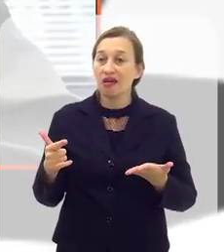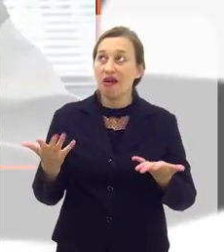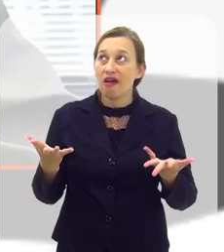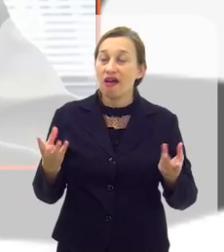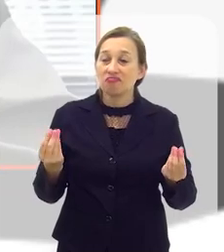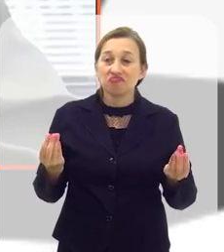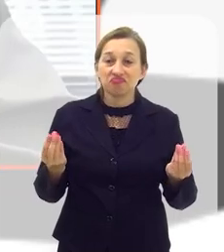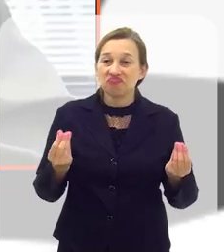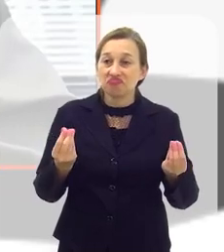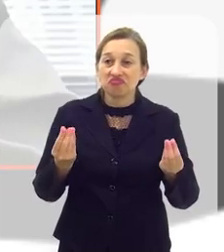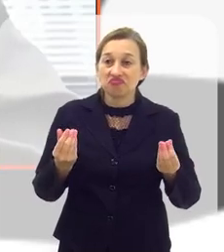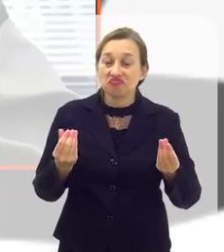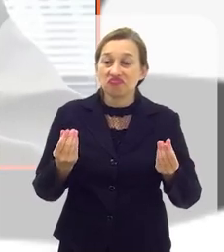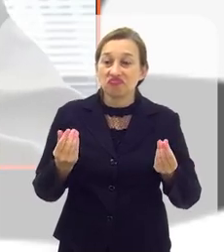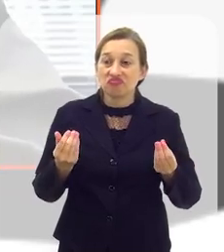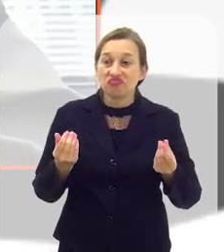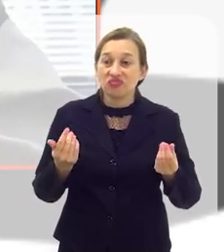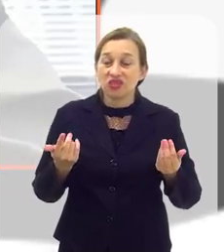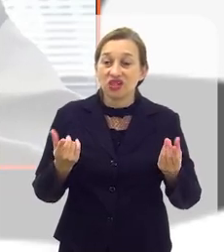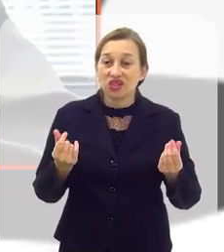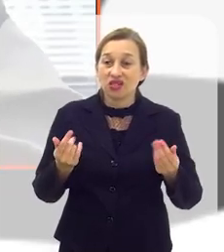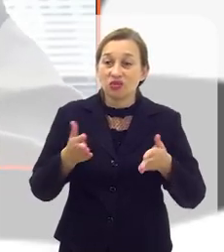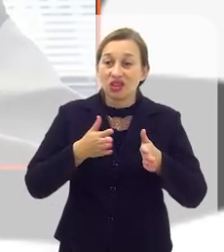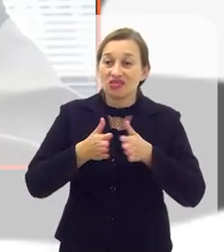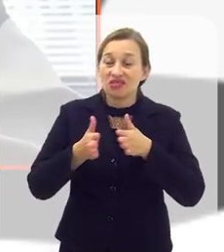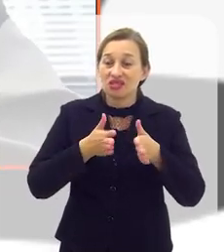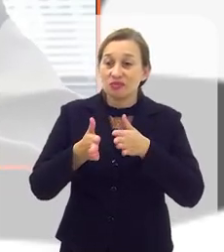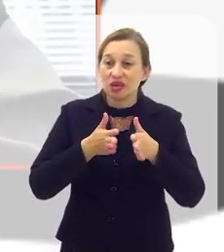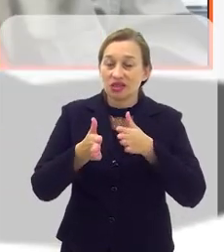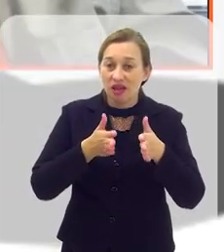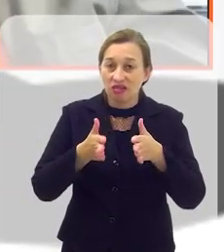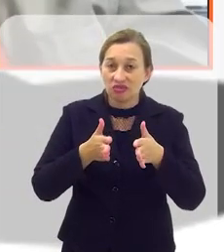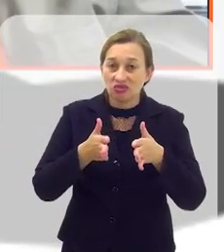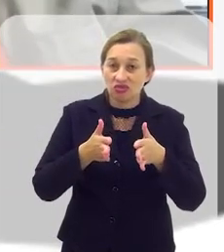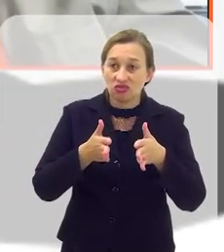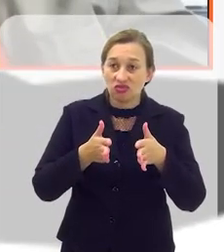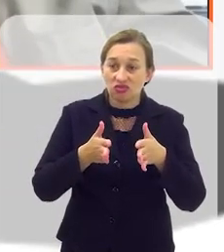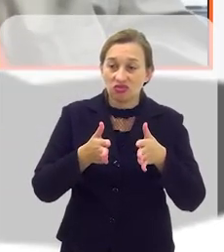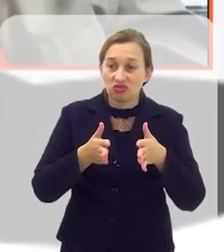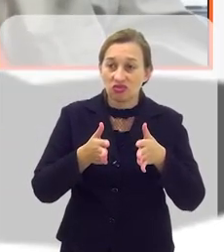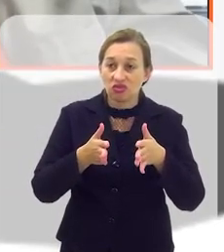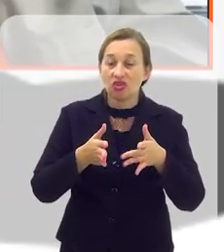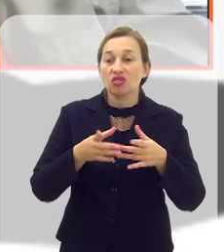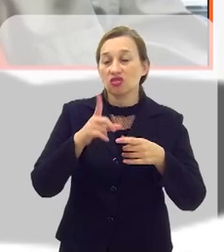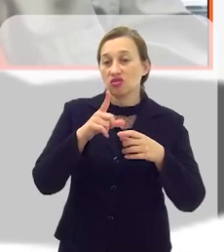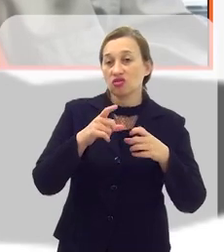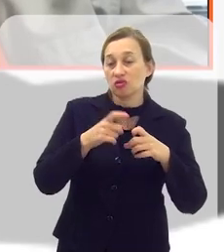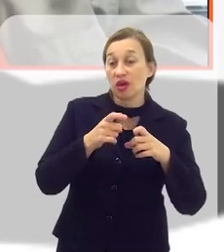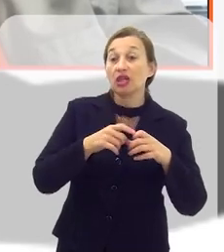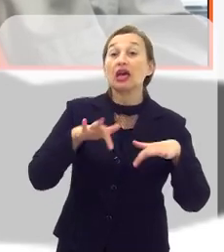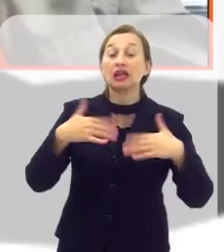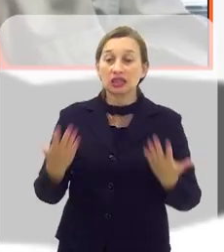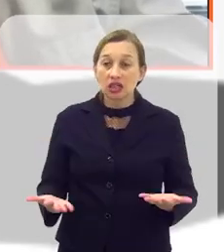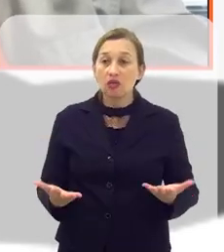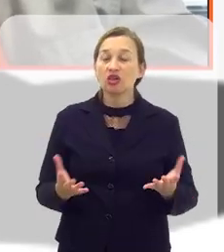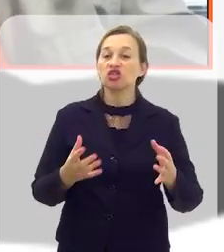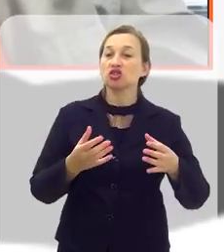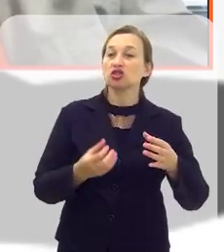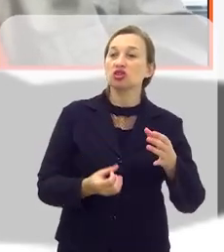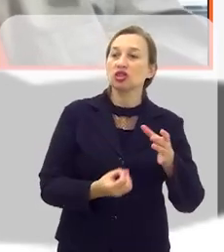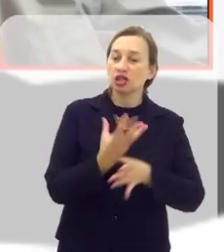essa estrutura, essa rede. Então, a gente implantando esse ônibus